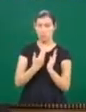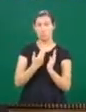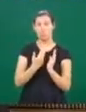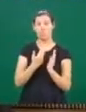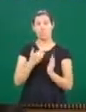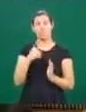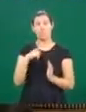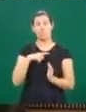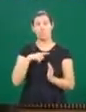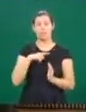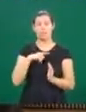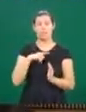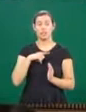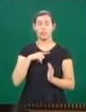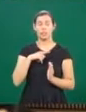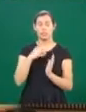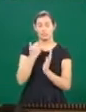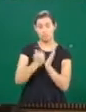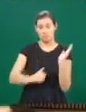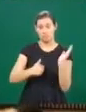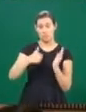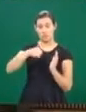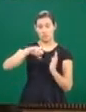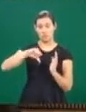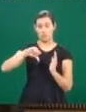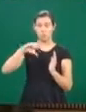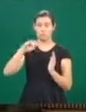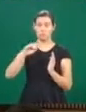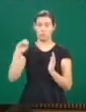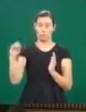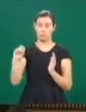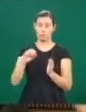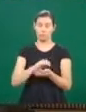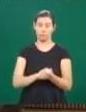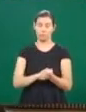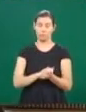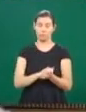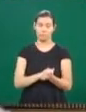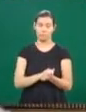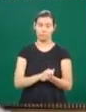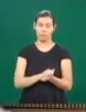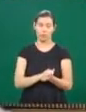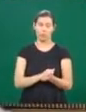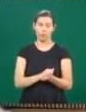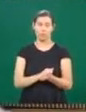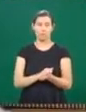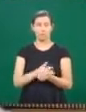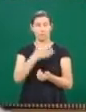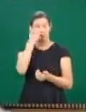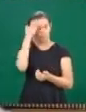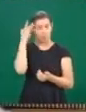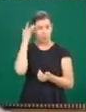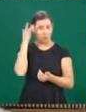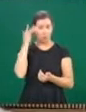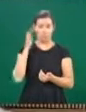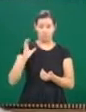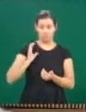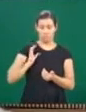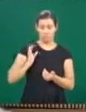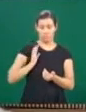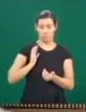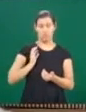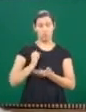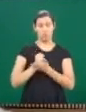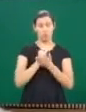que tem dinheiro para botar os filhos na escola e criar neles o hábito de leitura. Isso se reflete na produção.